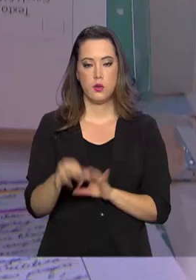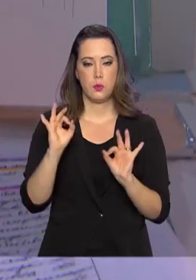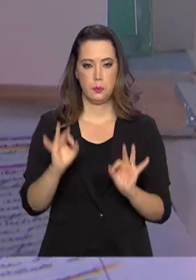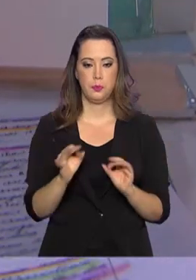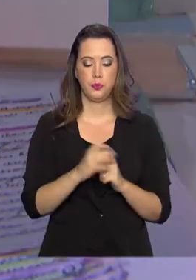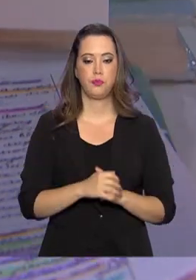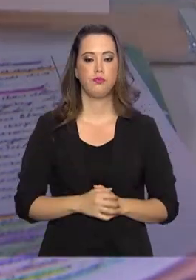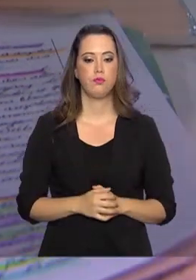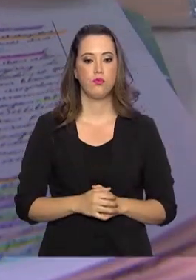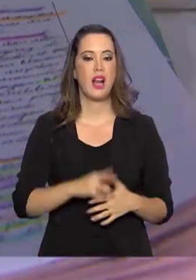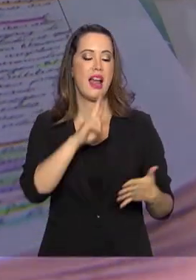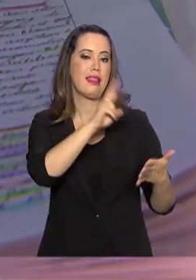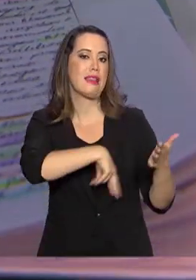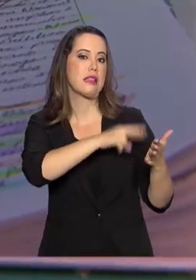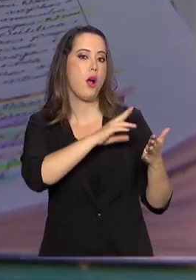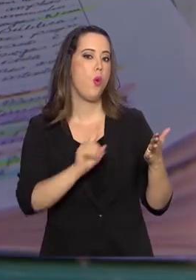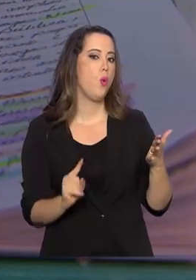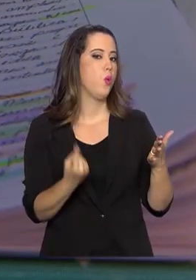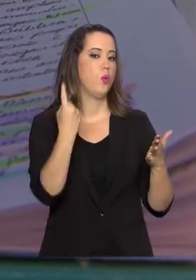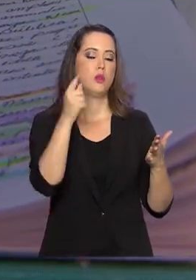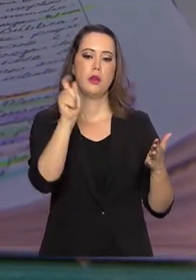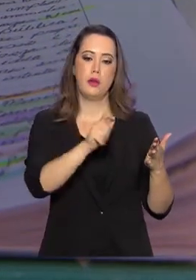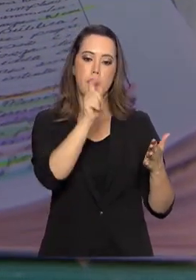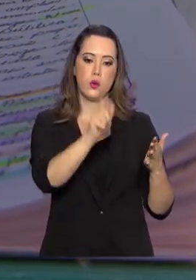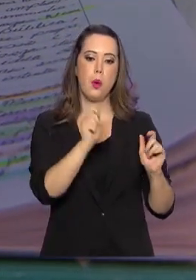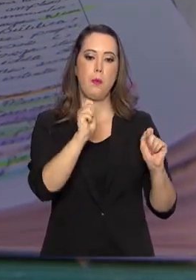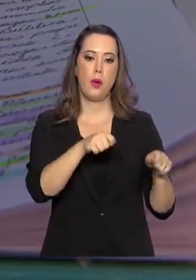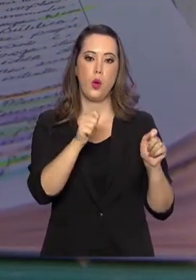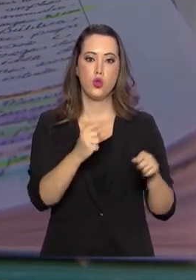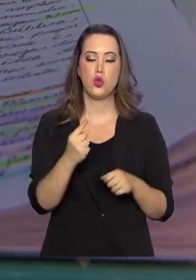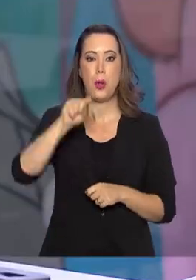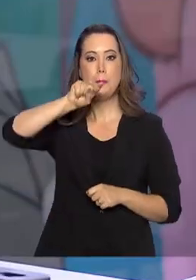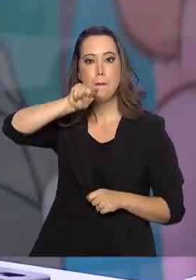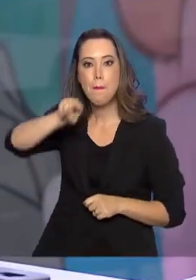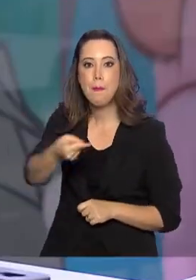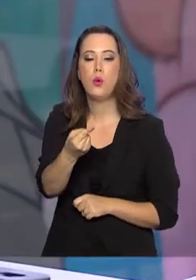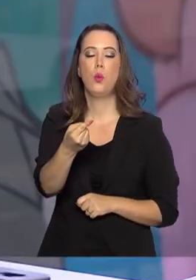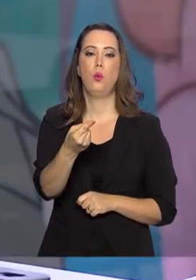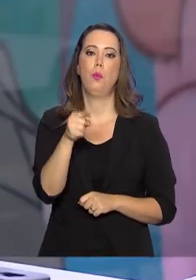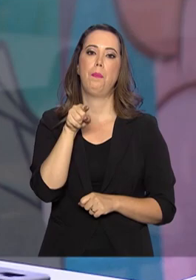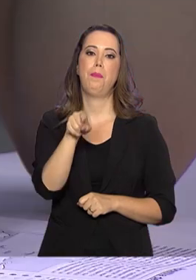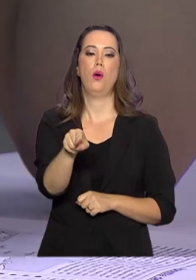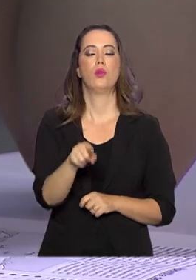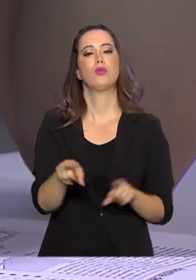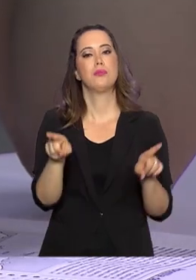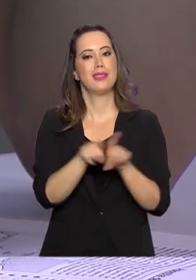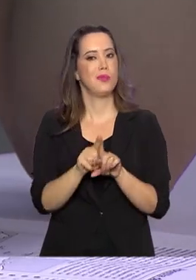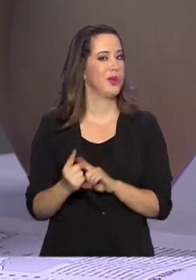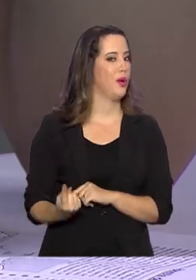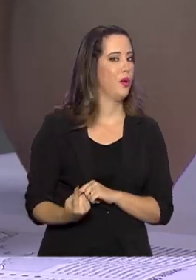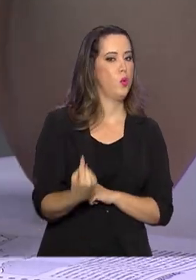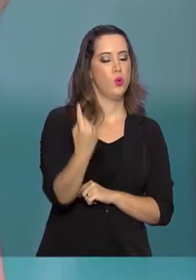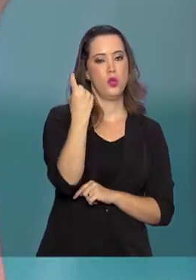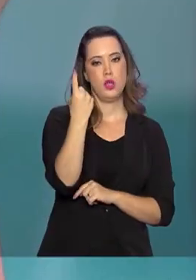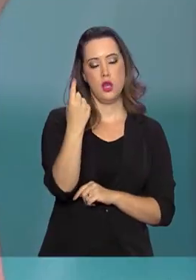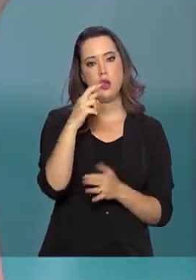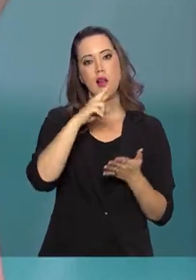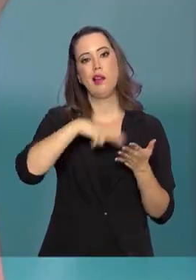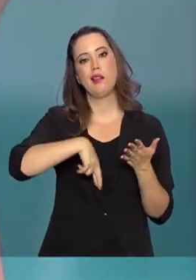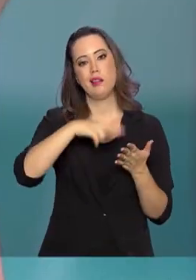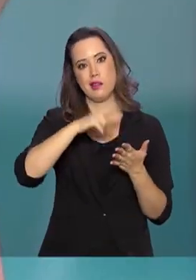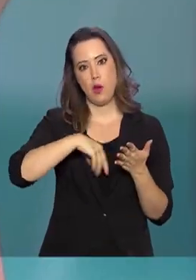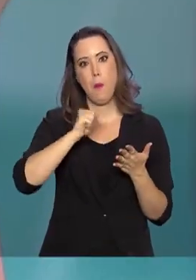prova de redação é a única que o aluno pode tirar mil pontos, mas também é a única matéria que